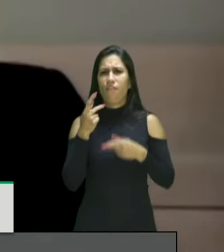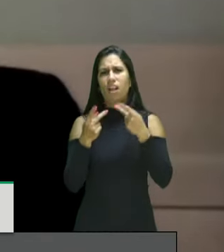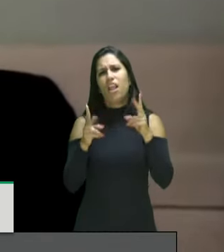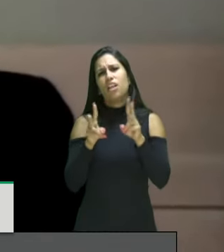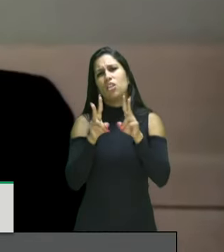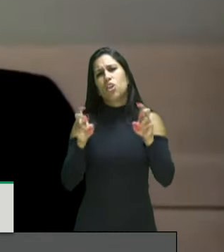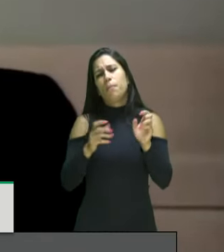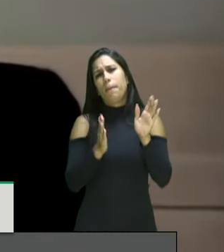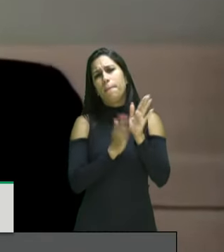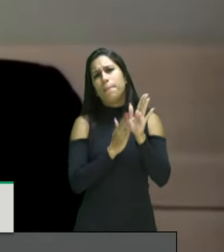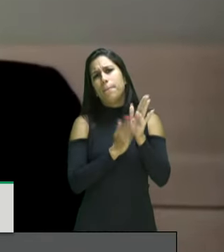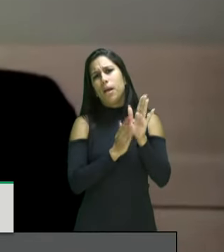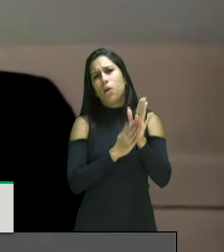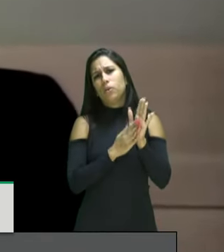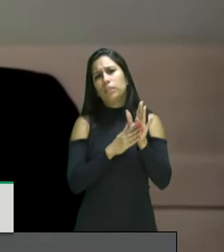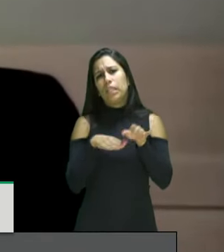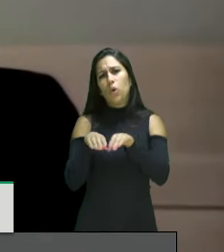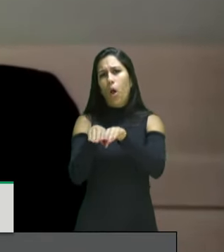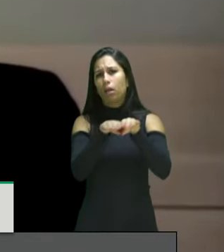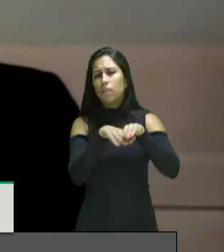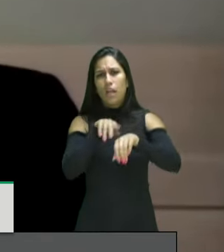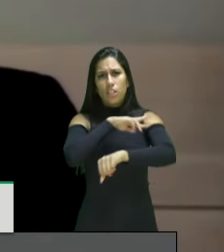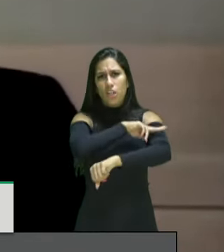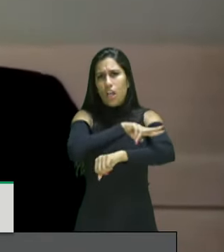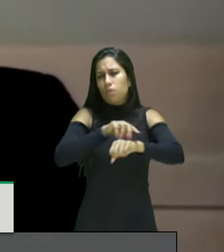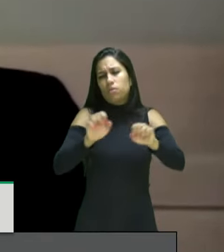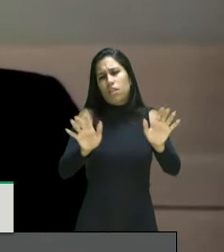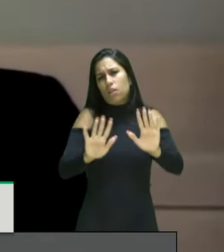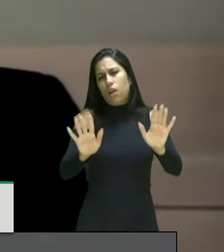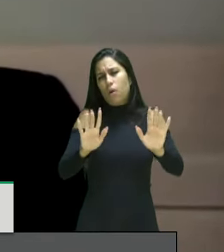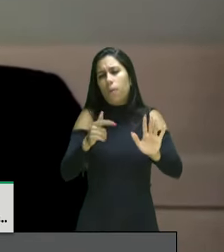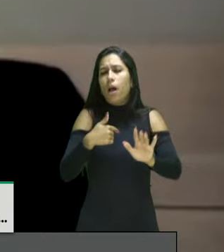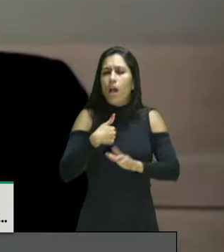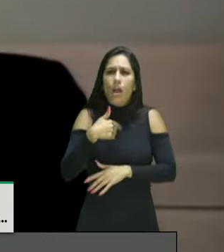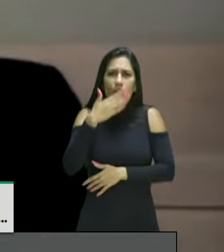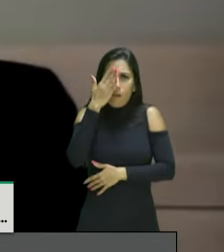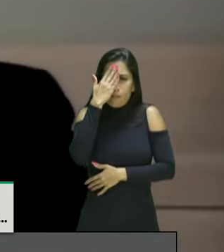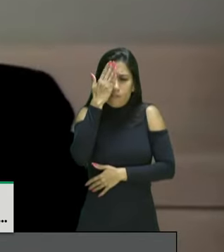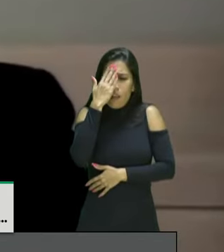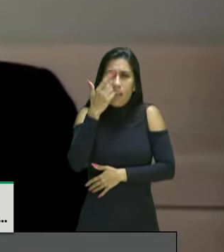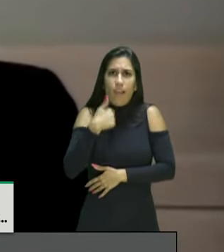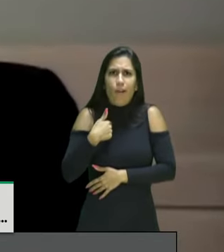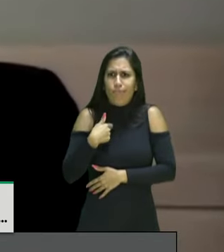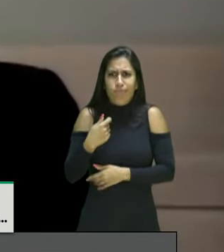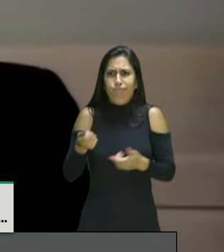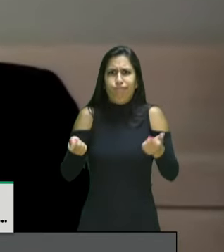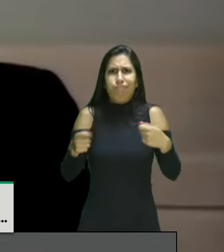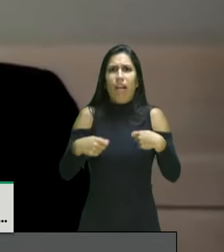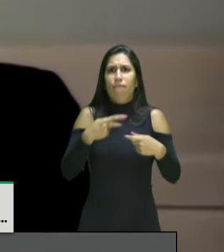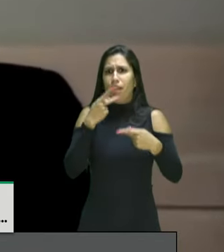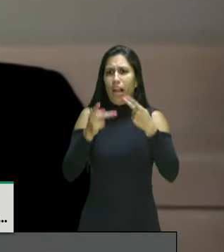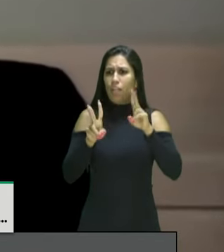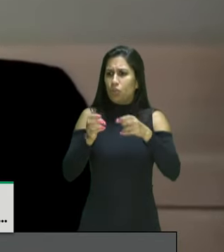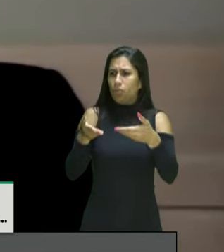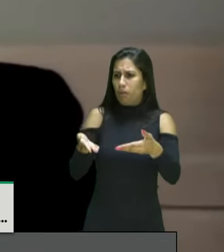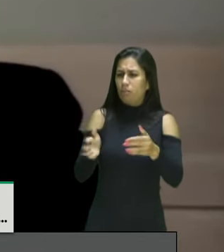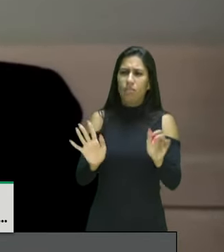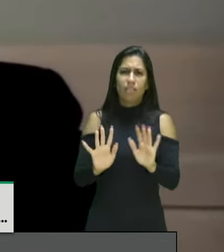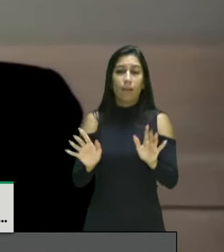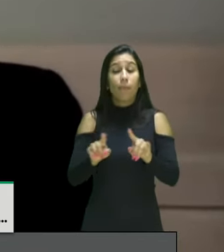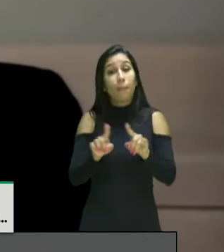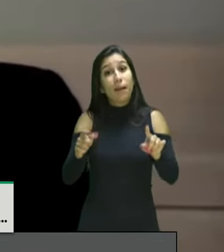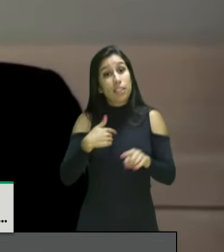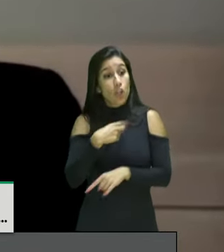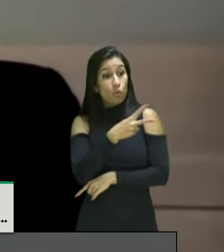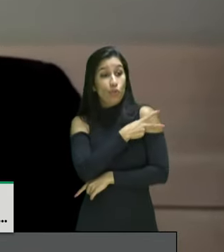pauta da igualdade racial. Tenho consciência de que não estaria no meu lugar de fala. Mas, na condição de chefe da